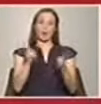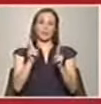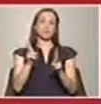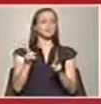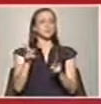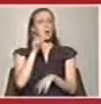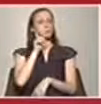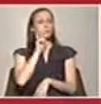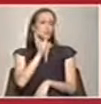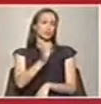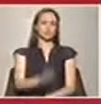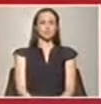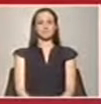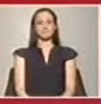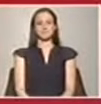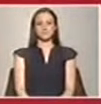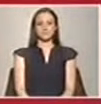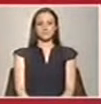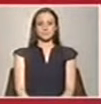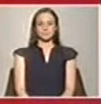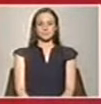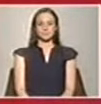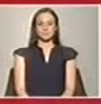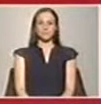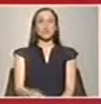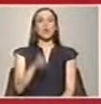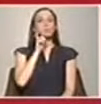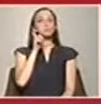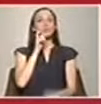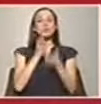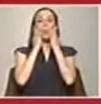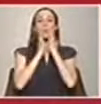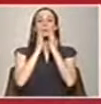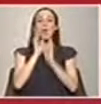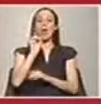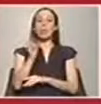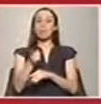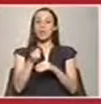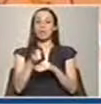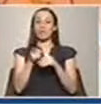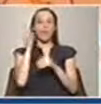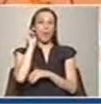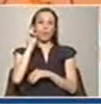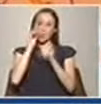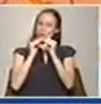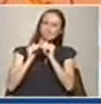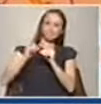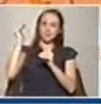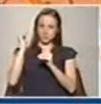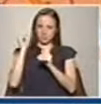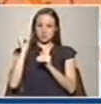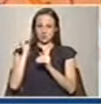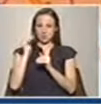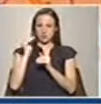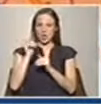mais protegidos. O protetor deve ter um índice elevado também e deve ser de